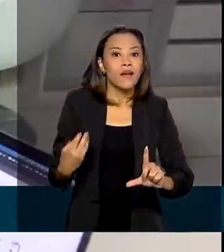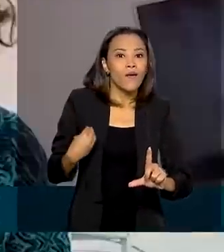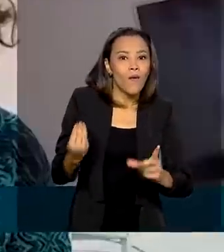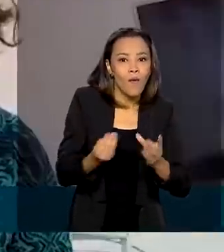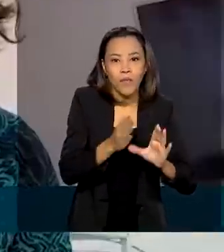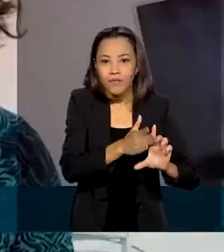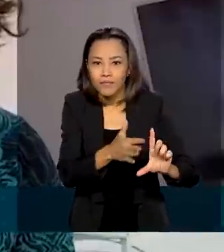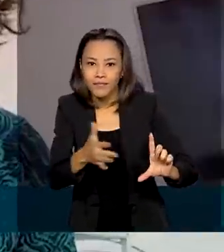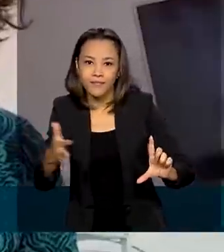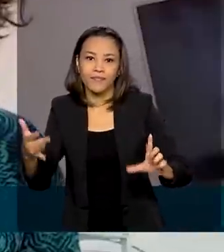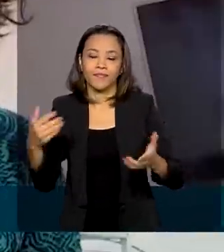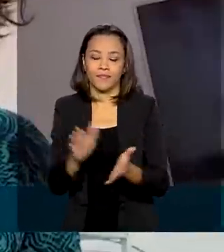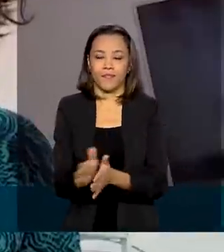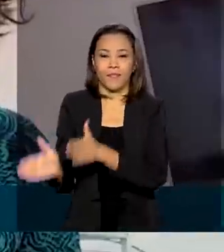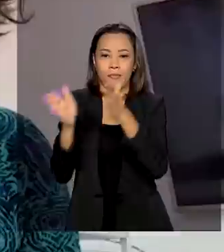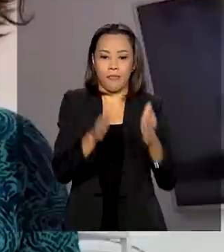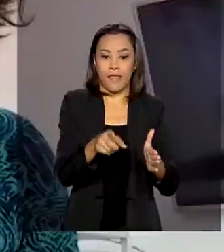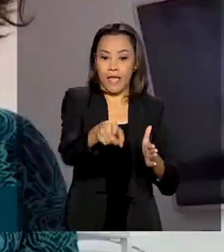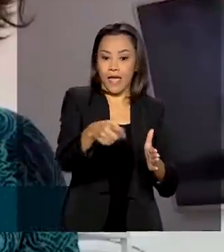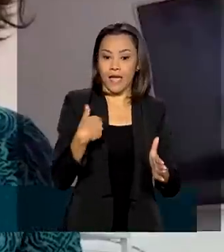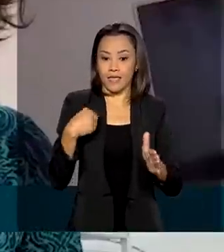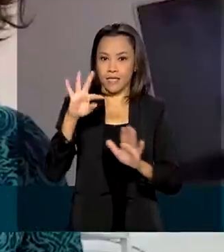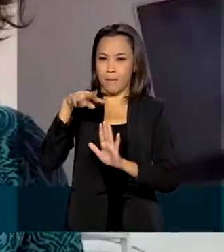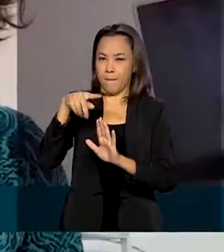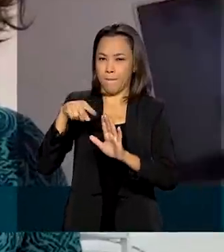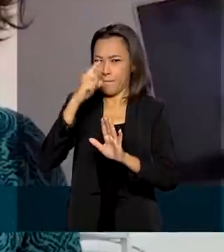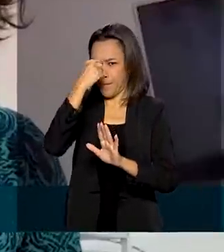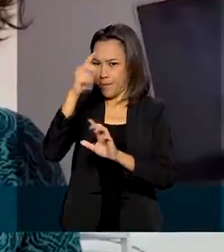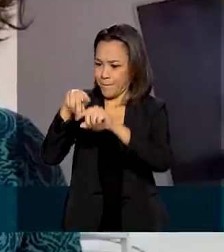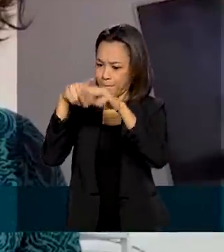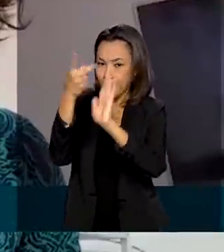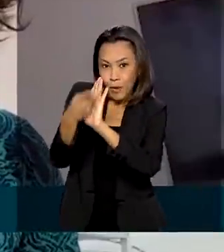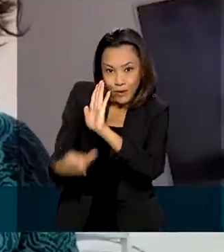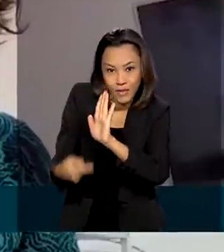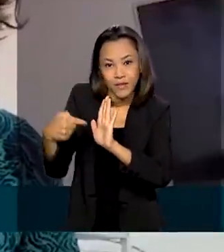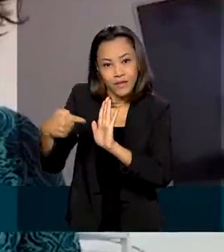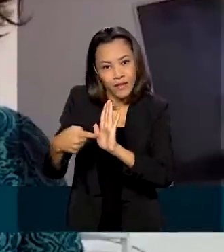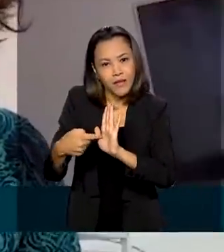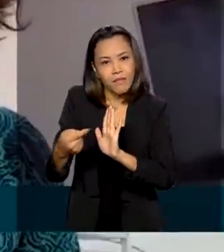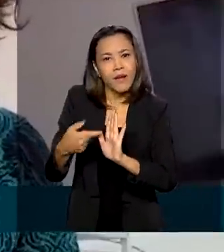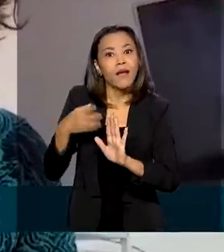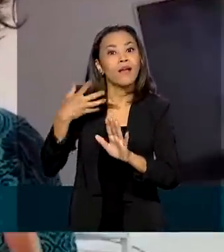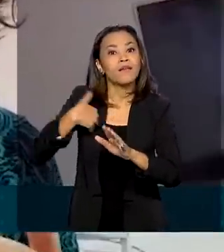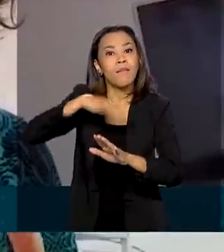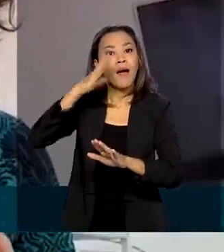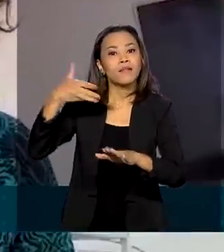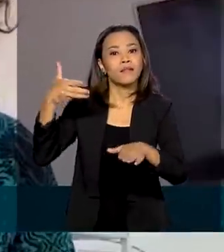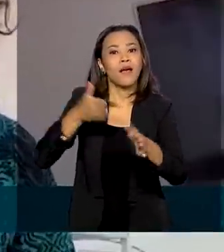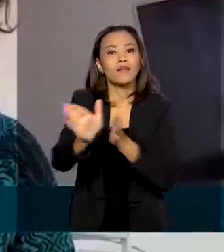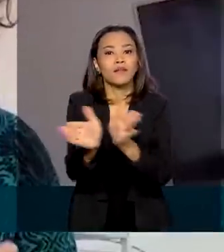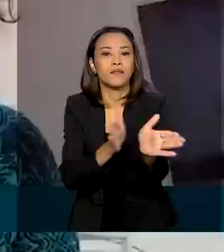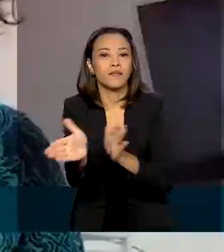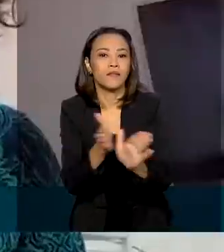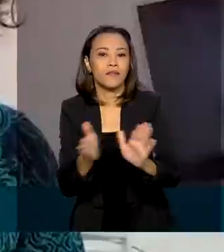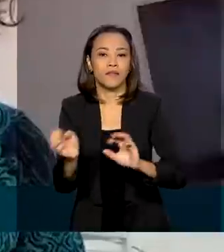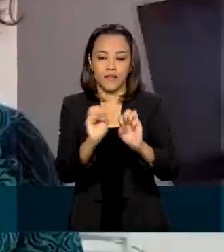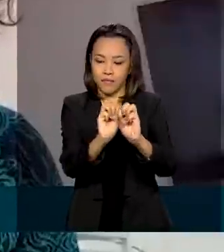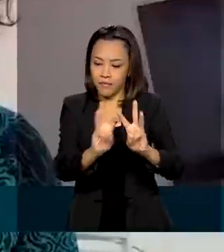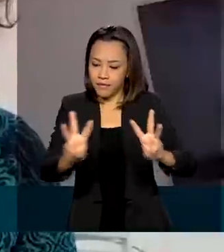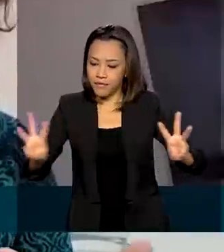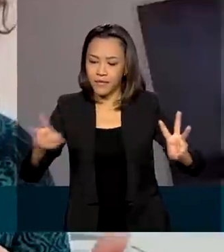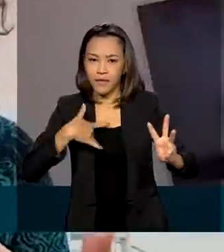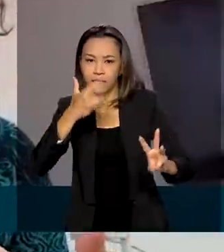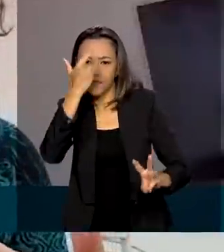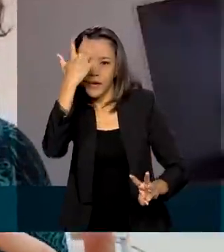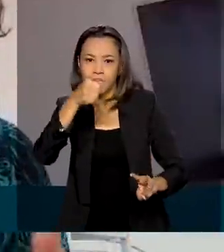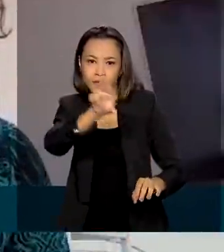cidadão. A ideia toda que está por trás desse projeto é que para tornar os serviços mais acessíveis, mais intuitivos,